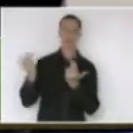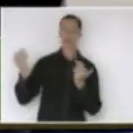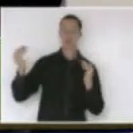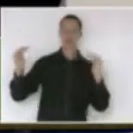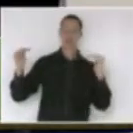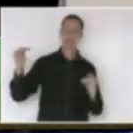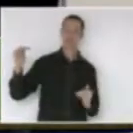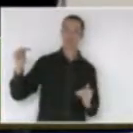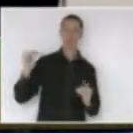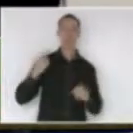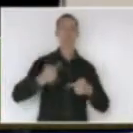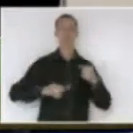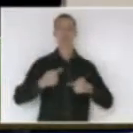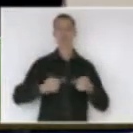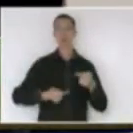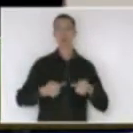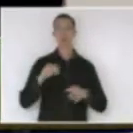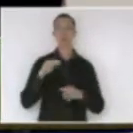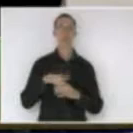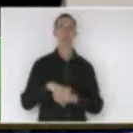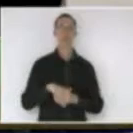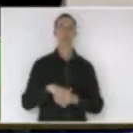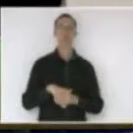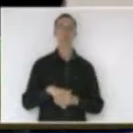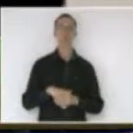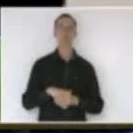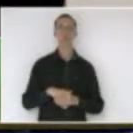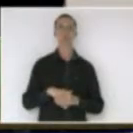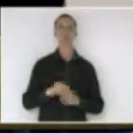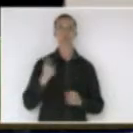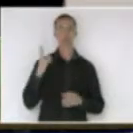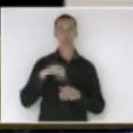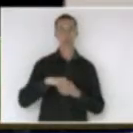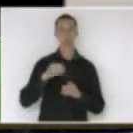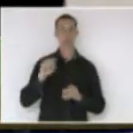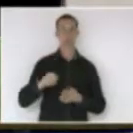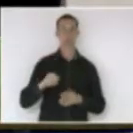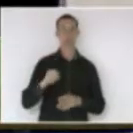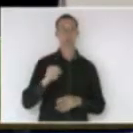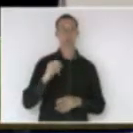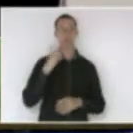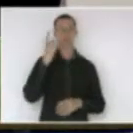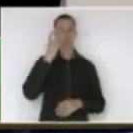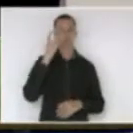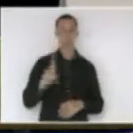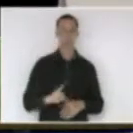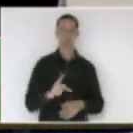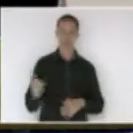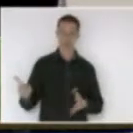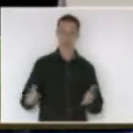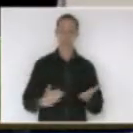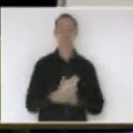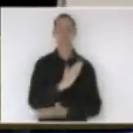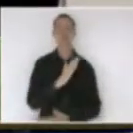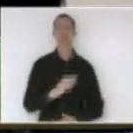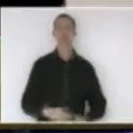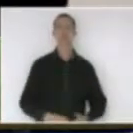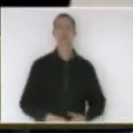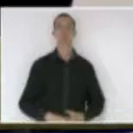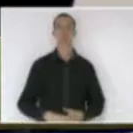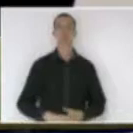haveram o que queira discutir em votação com voto favorável do deputado padre Pedro Bodeceira aprovado